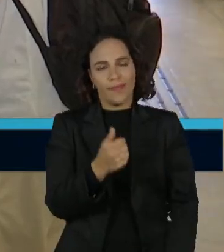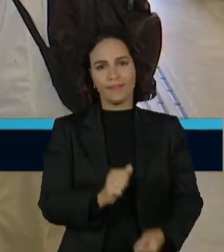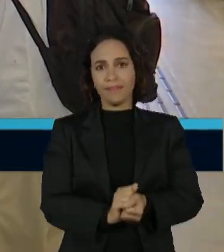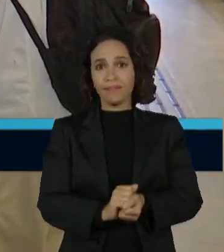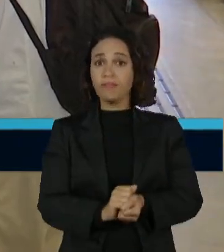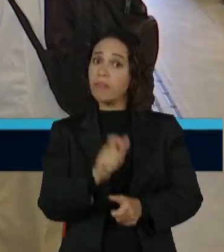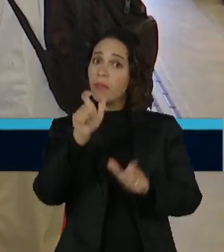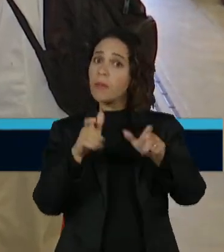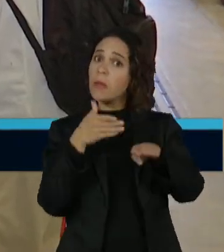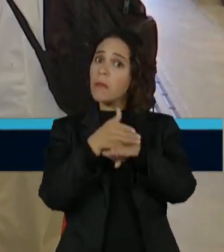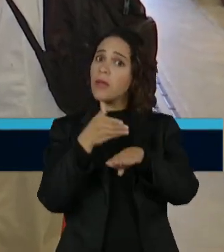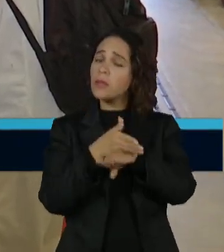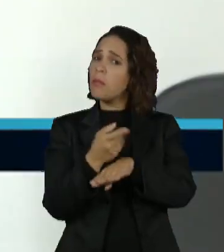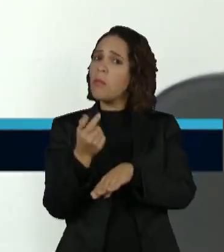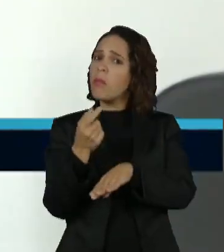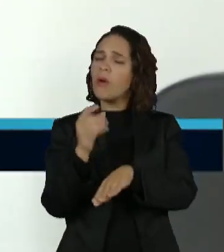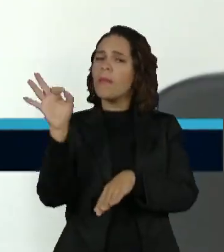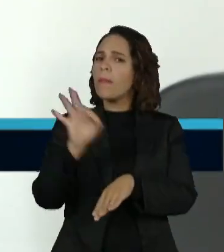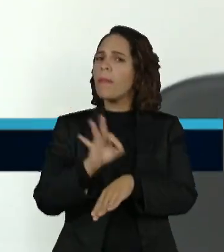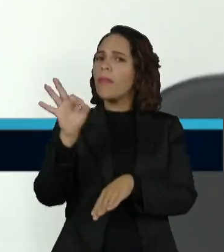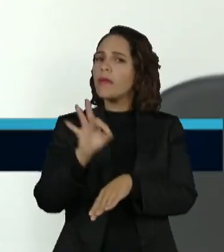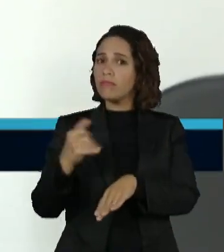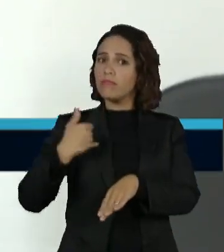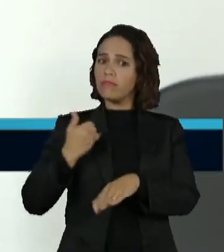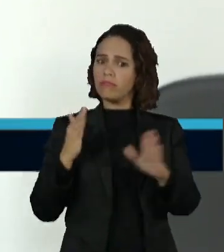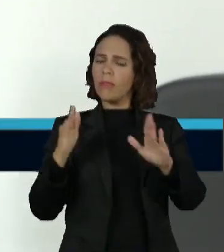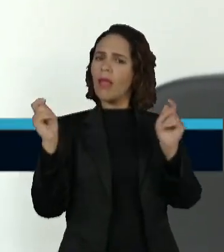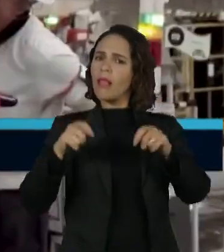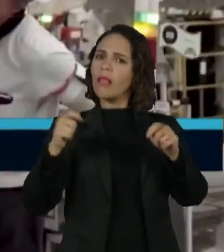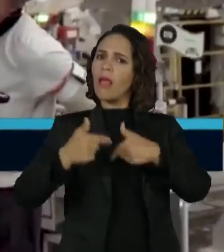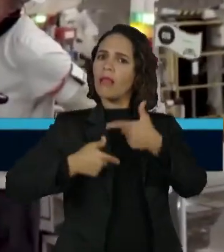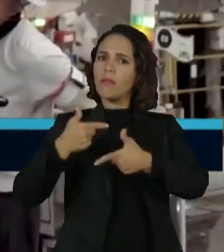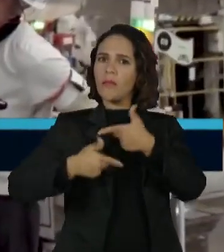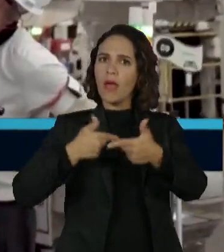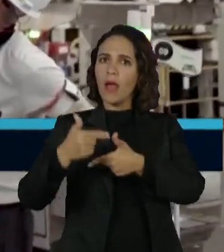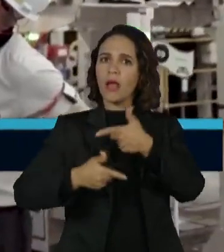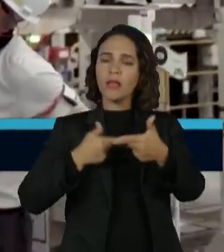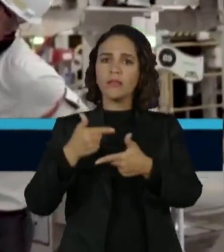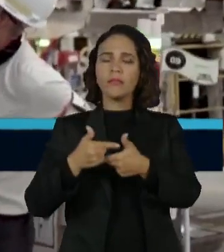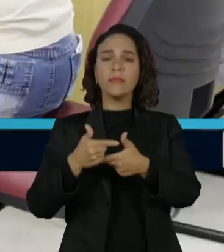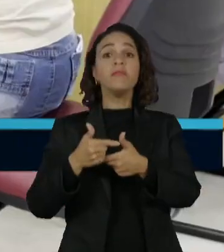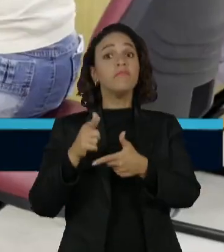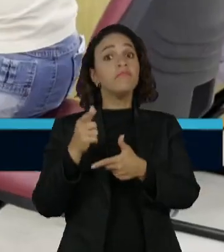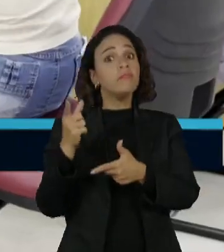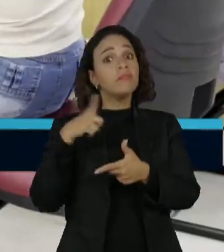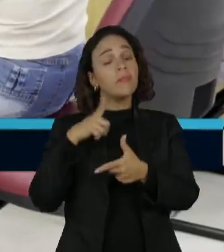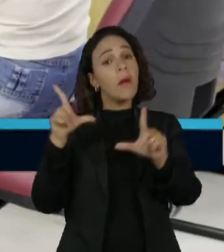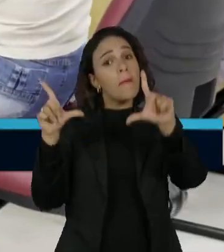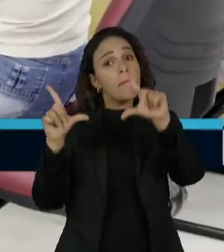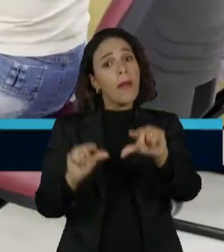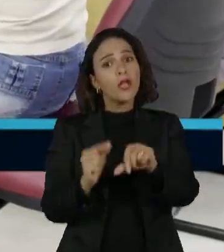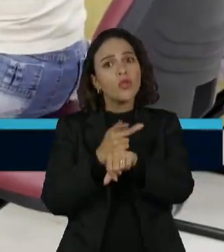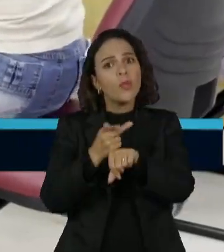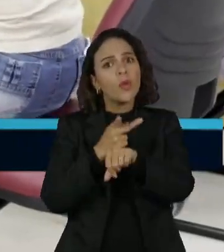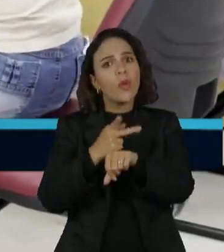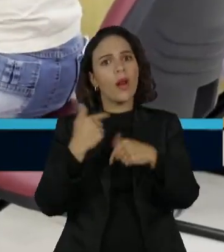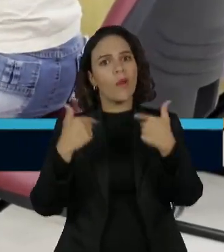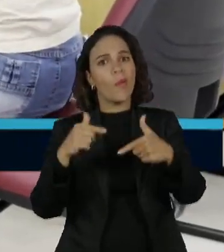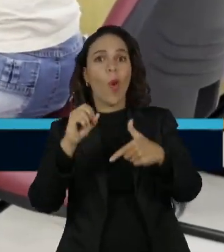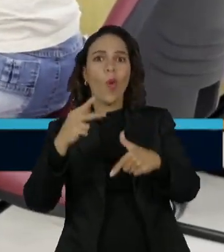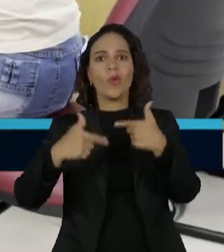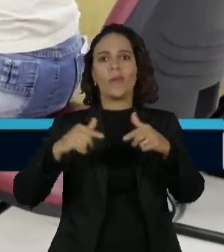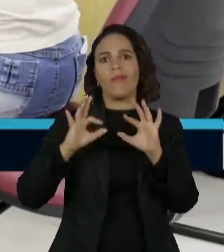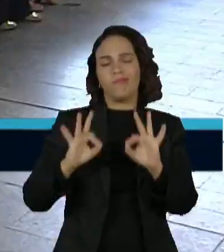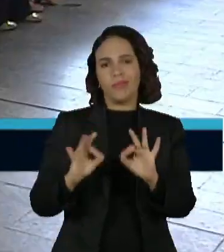participação mostra o percentual de pessoas em idade economicamente ativas que de fato estão trabalhando ou procurando emprego. Quem